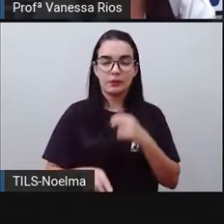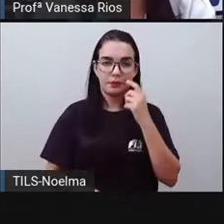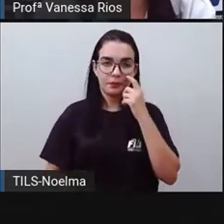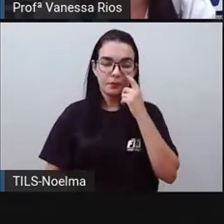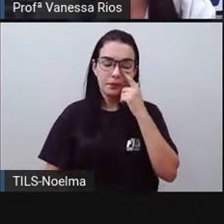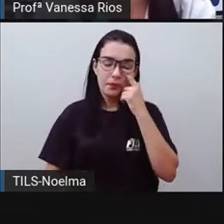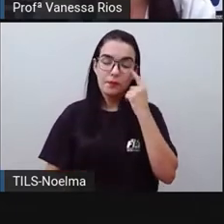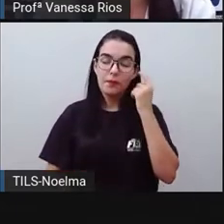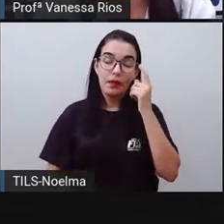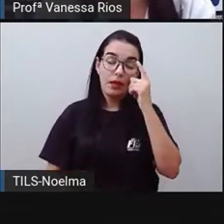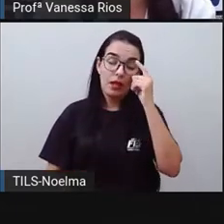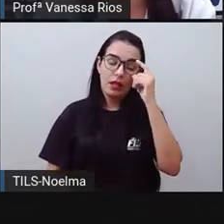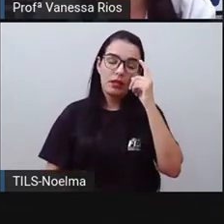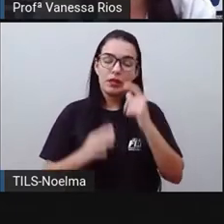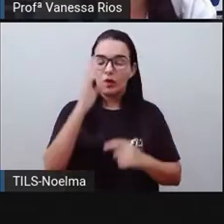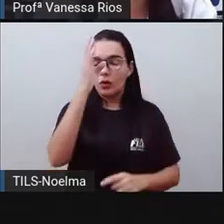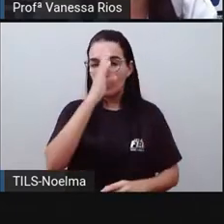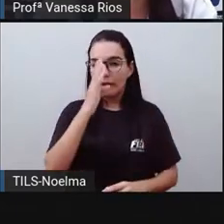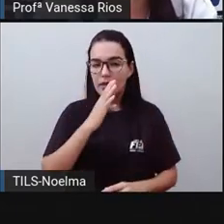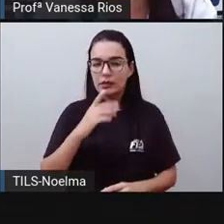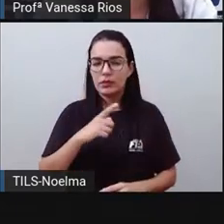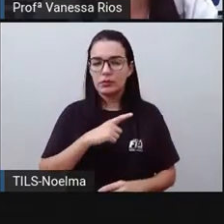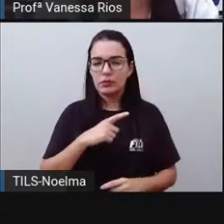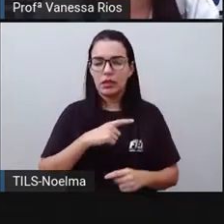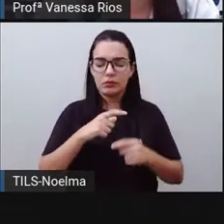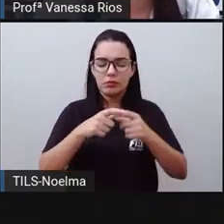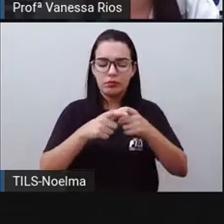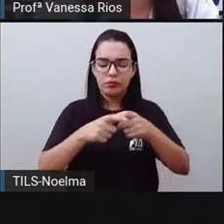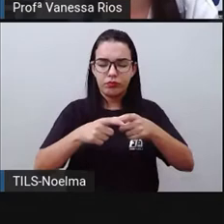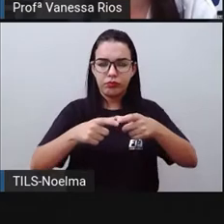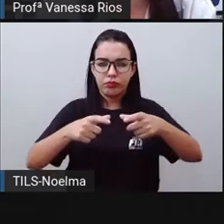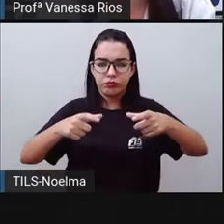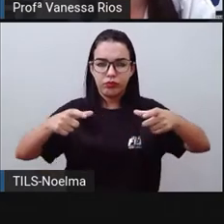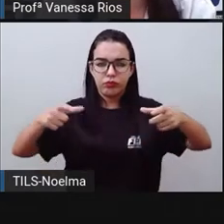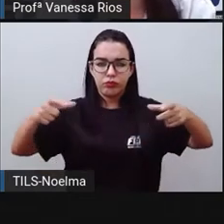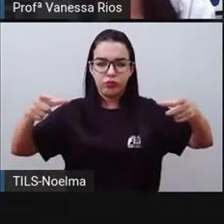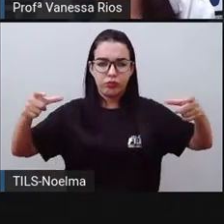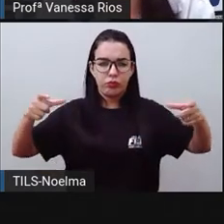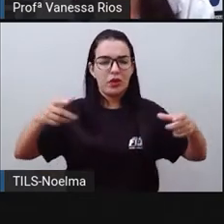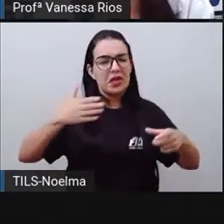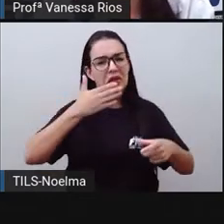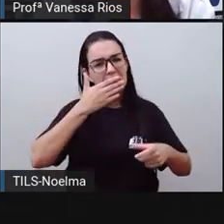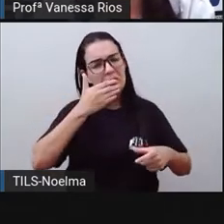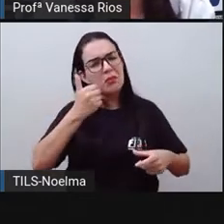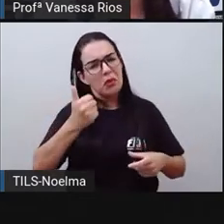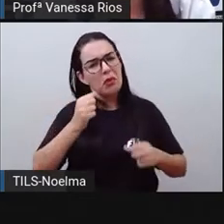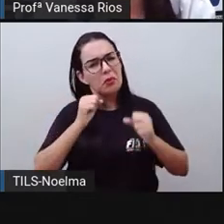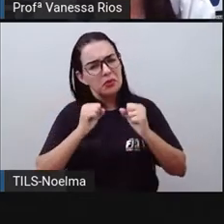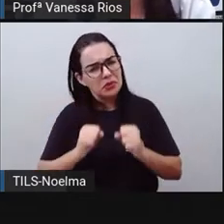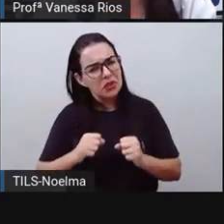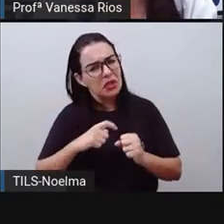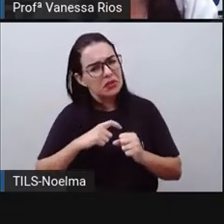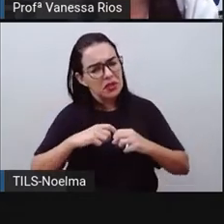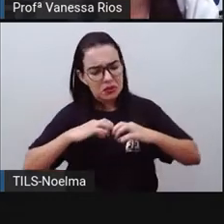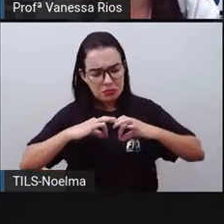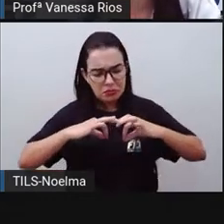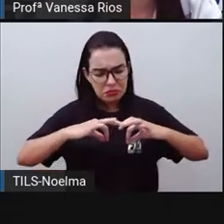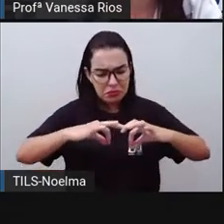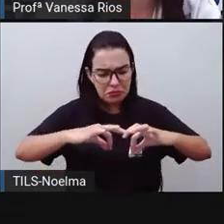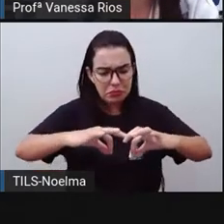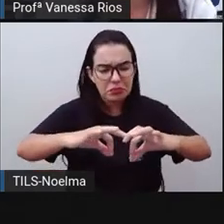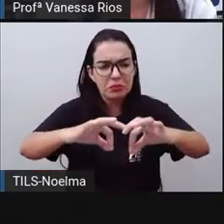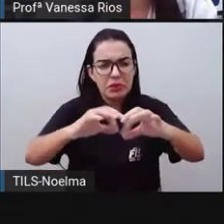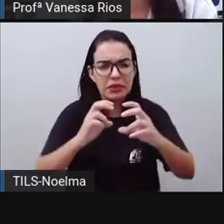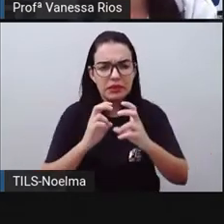tem por ter toda a extensão territorial que favoreceria, né, o desenvolvimento de grandes estradas de